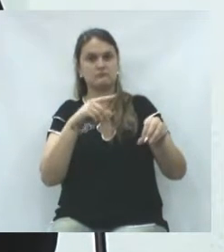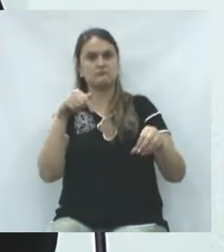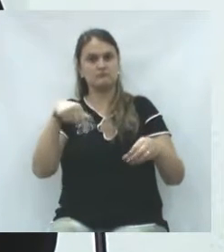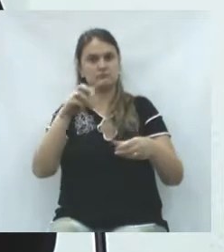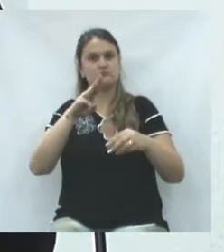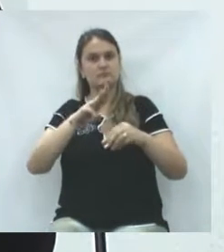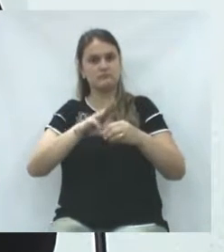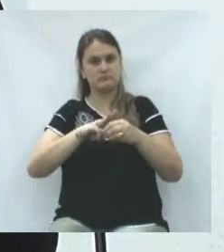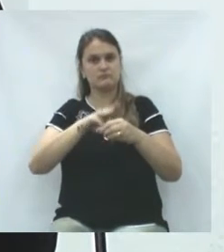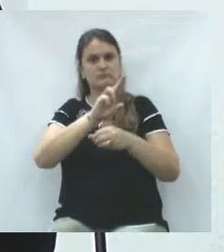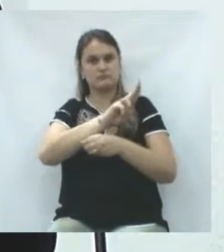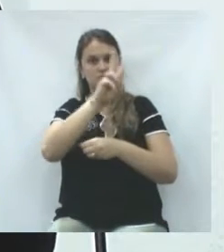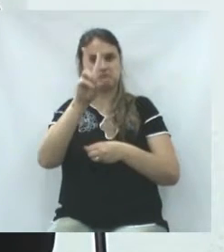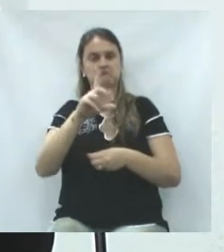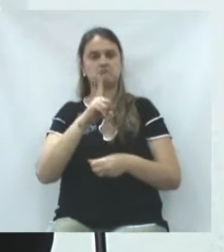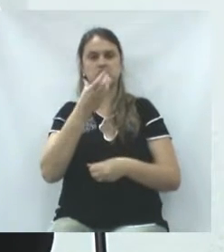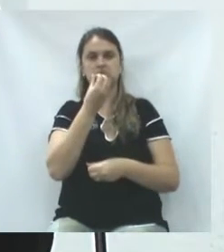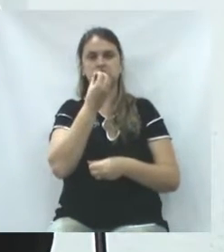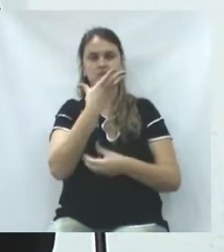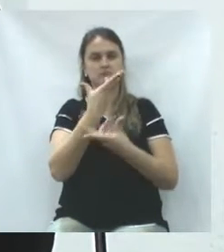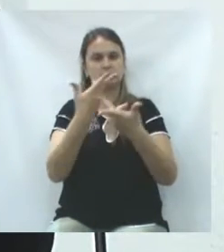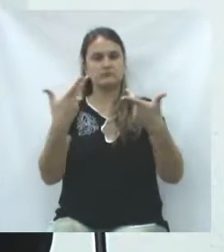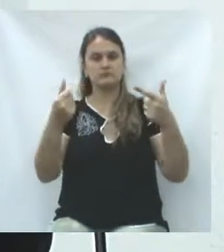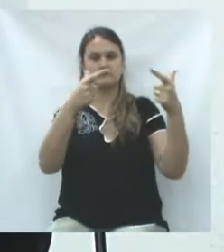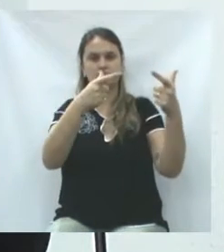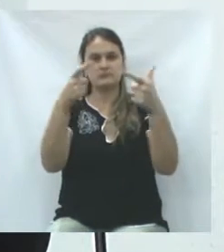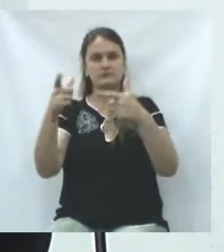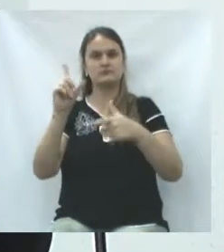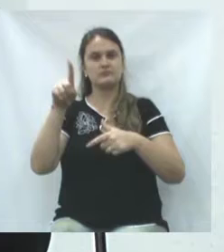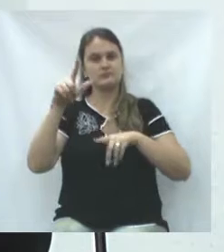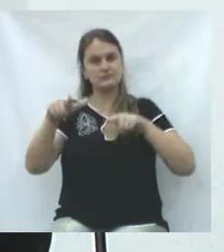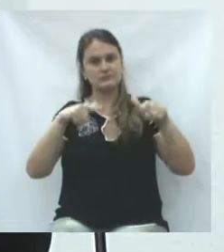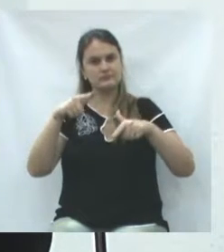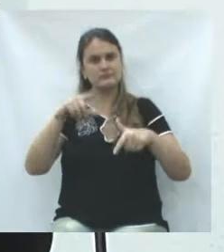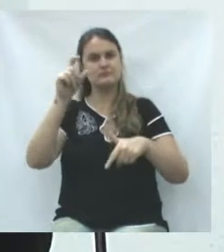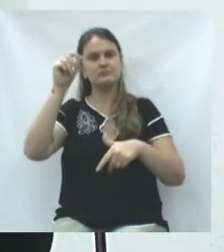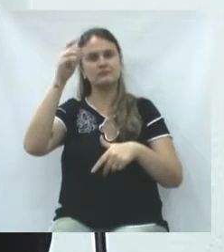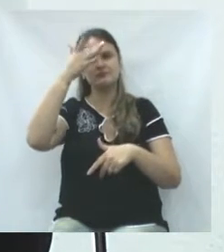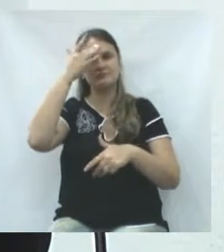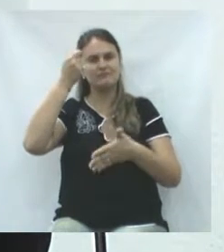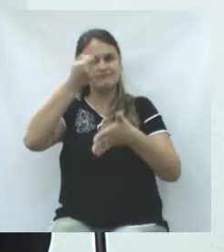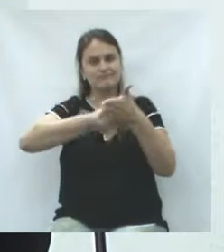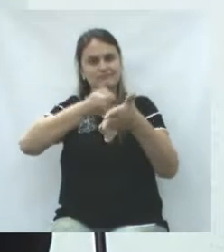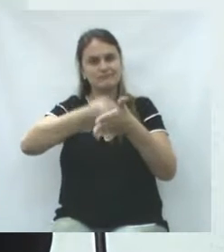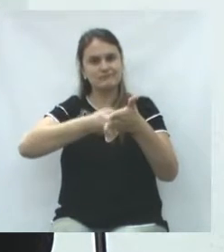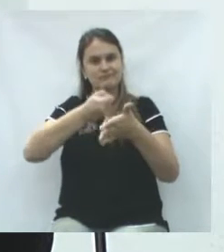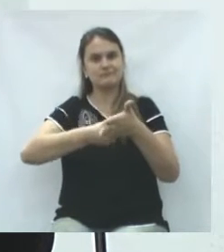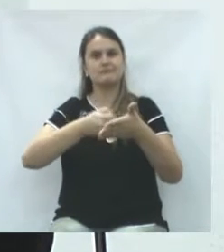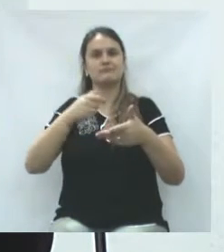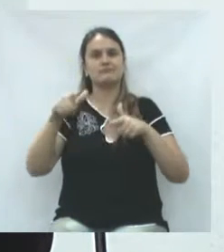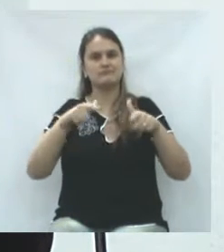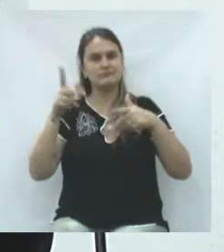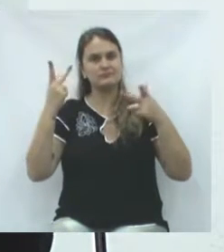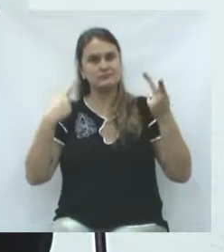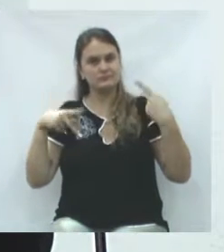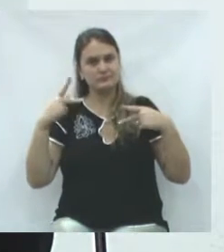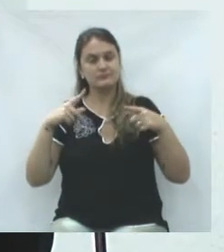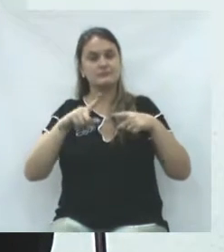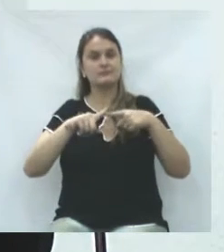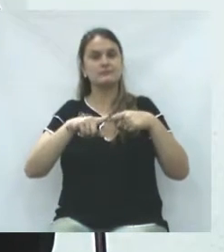muito bem. Isto é, o trabalho de quem atua no dia a dia, na área política,